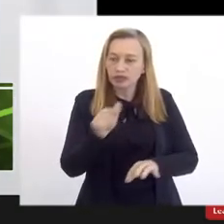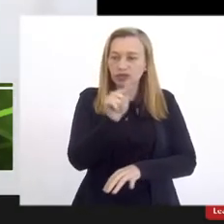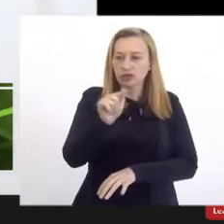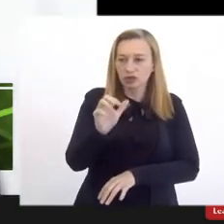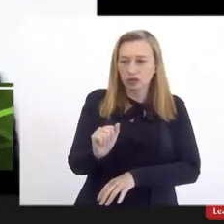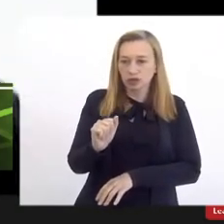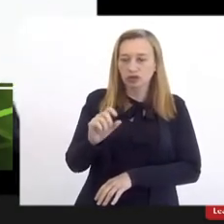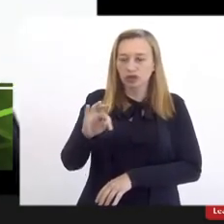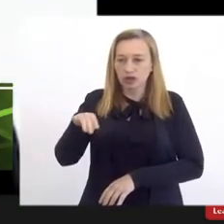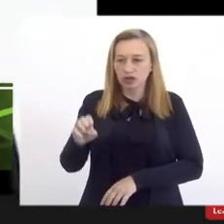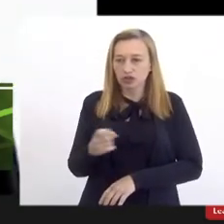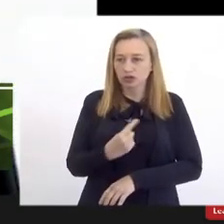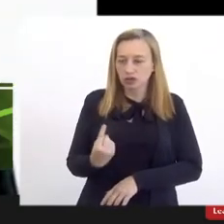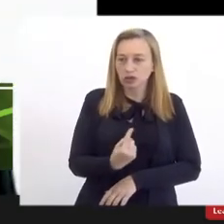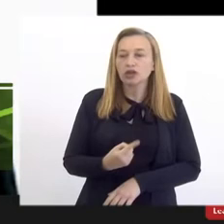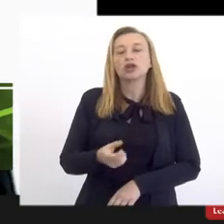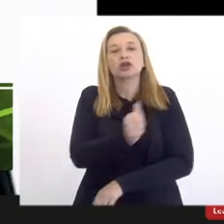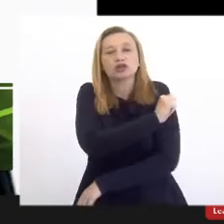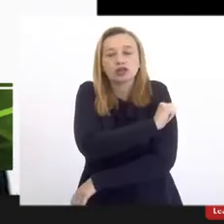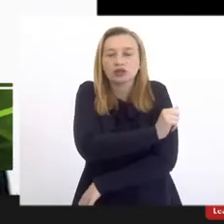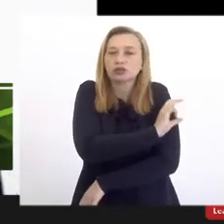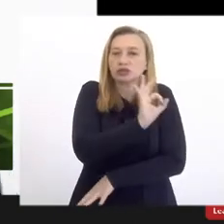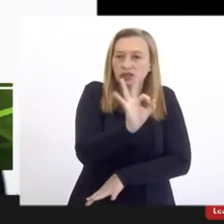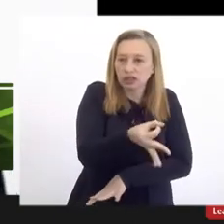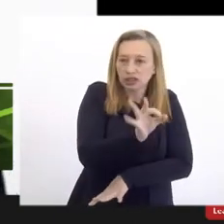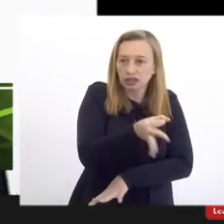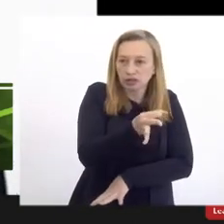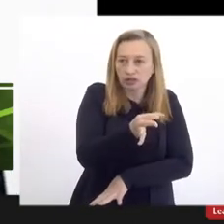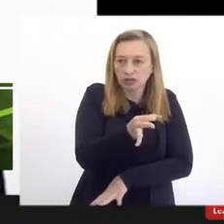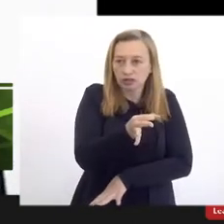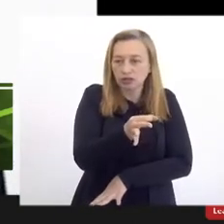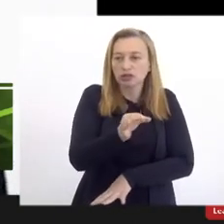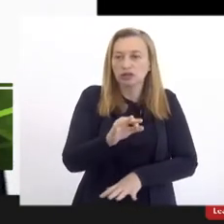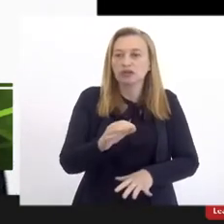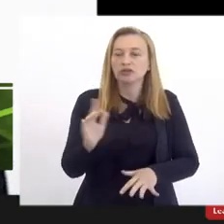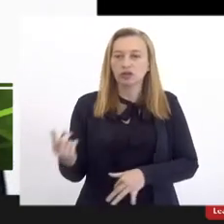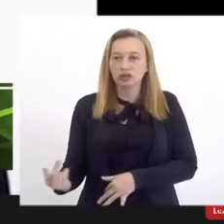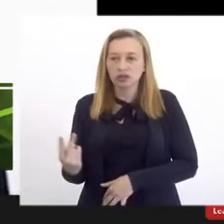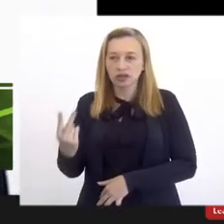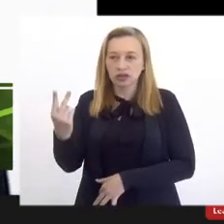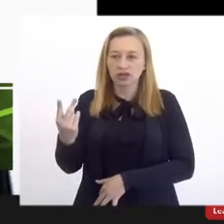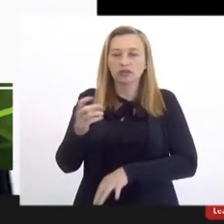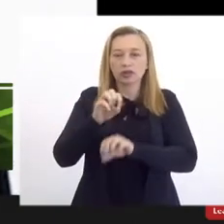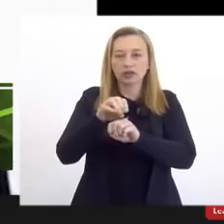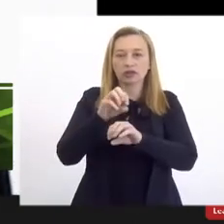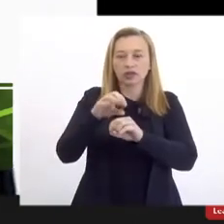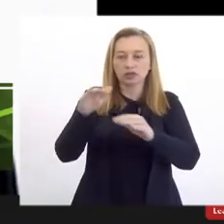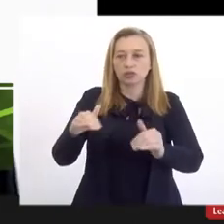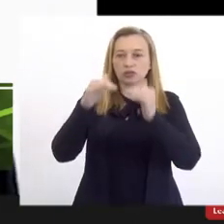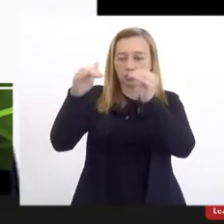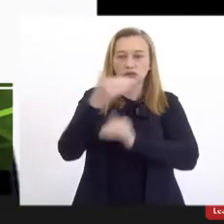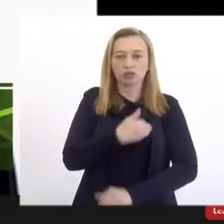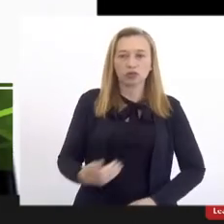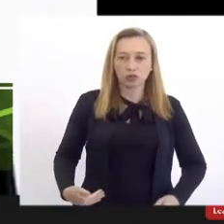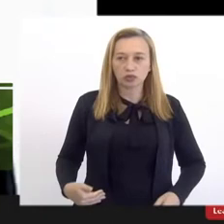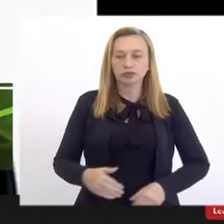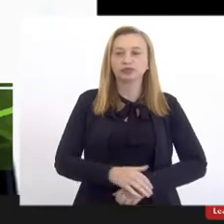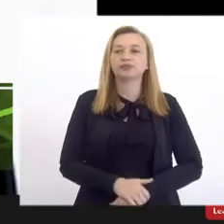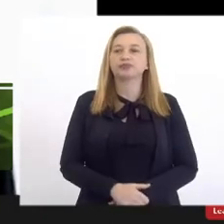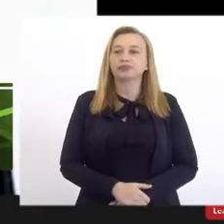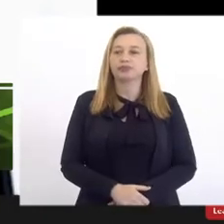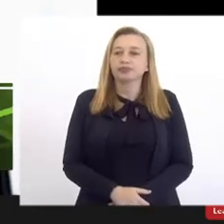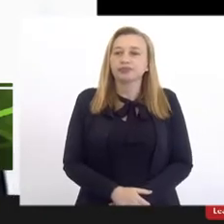Oeste e que os alunos possam de fato serem contemplados pelo ensino superior público e sua plenitude.